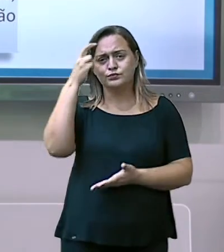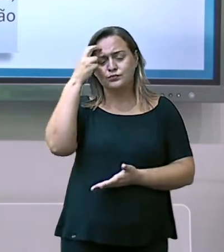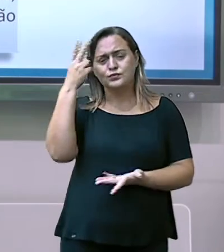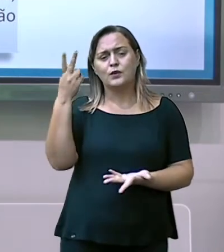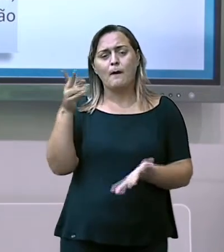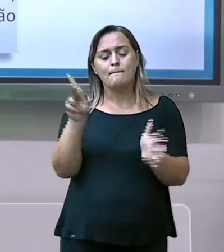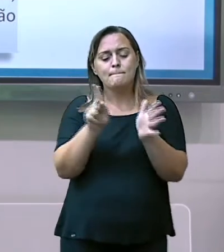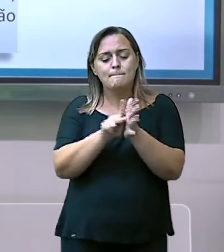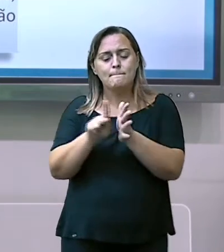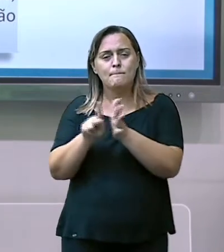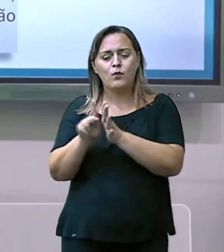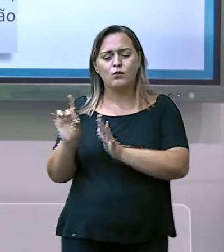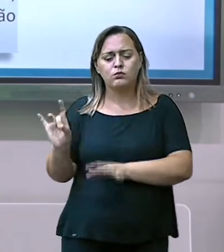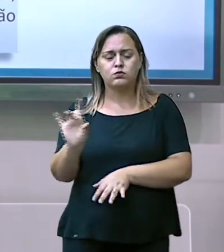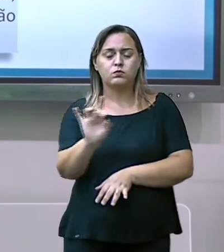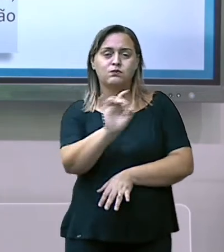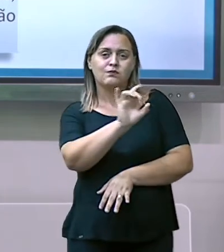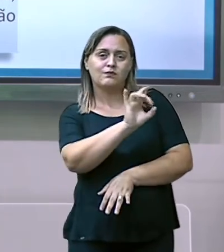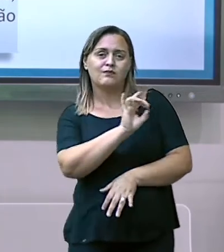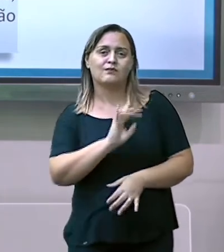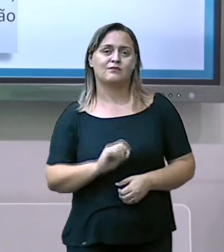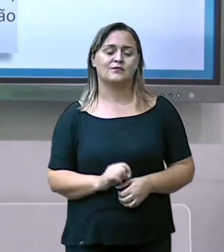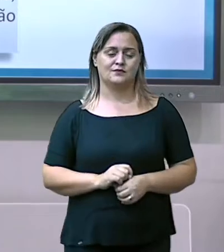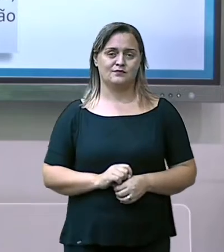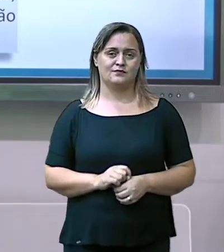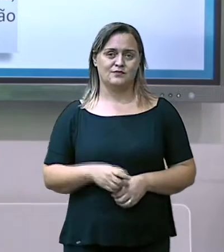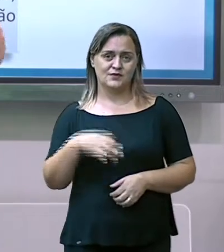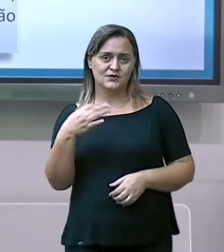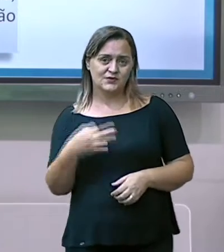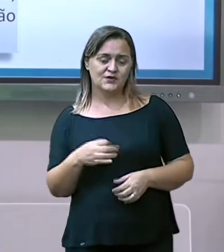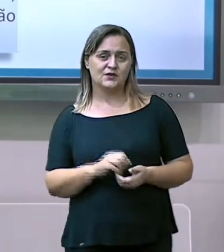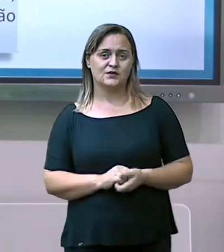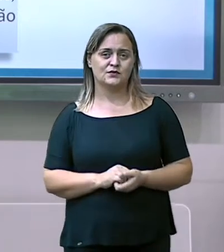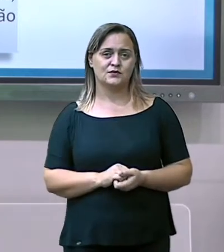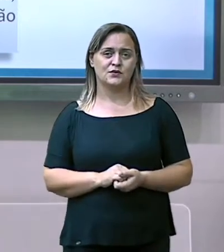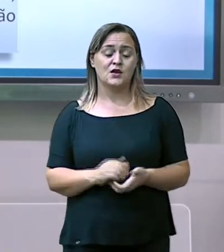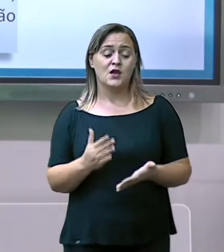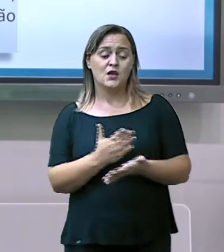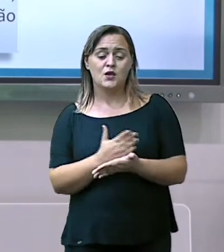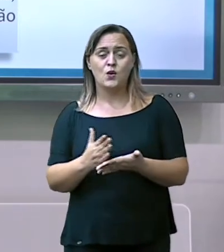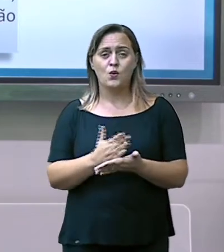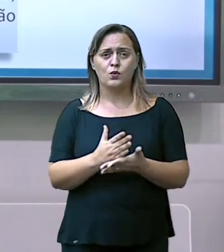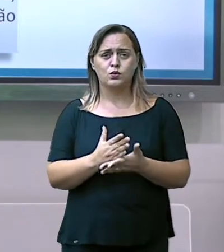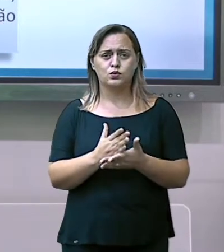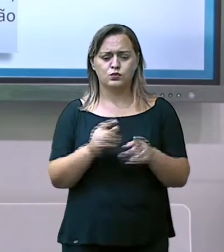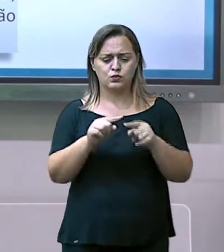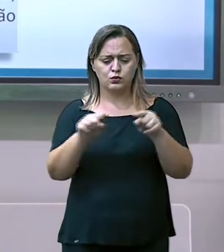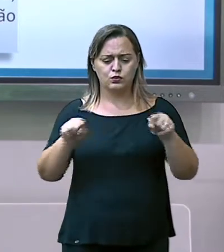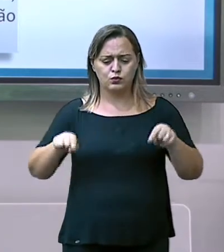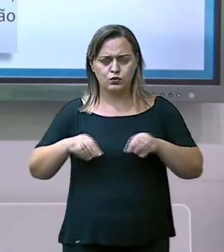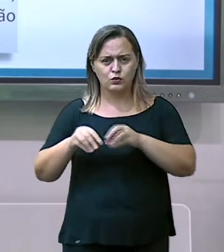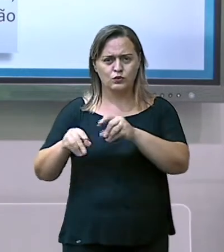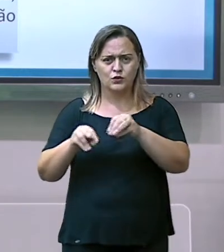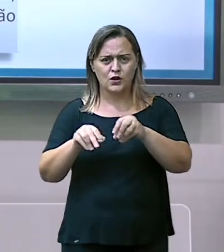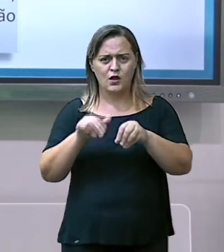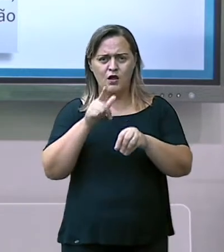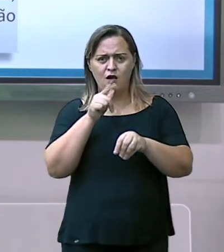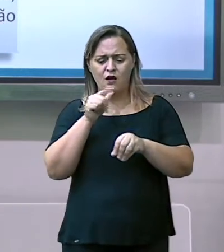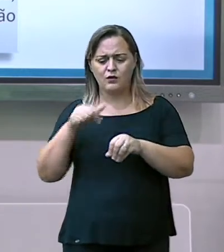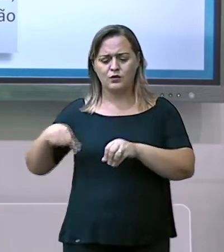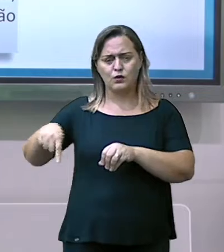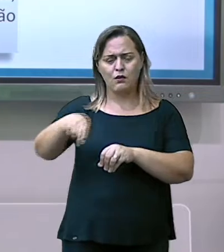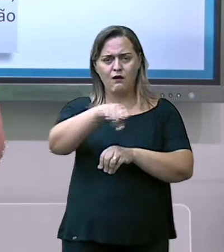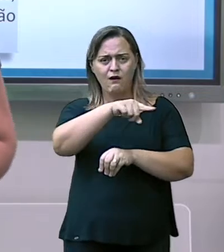físicas, tem algumas ilhas que, pela